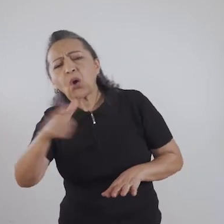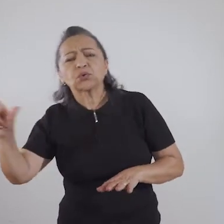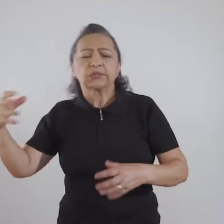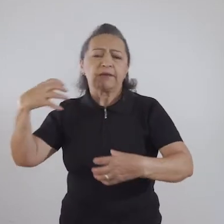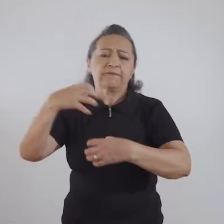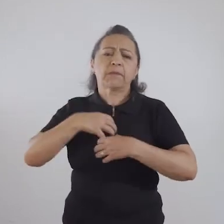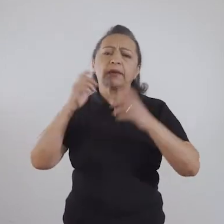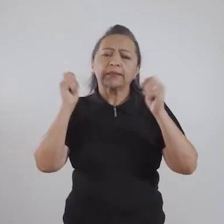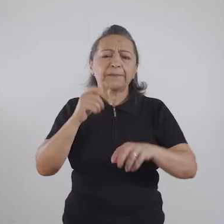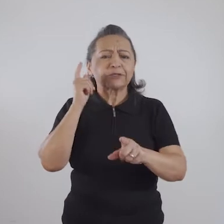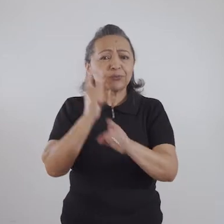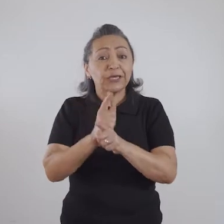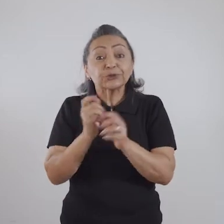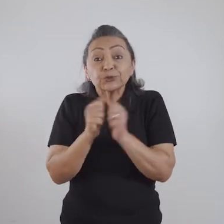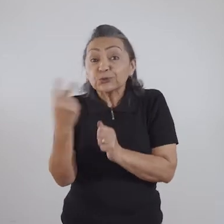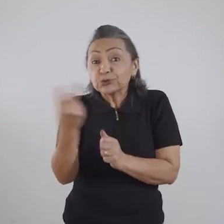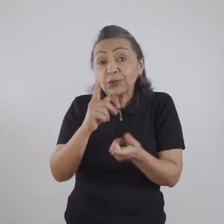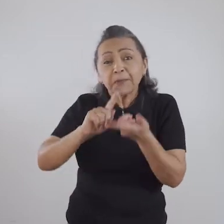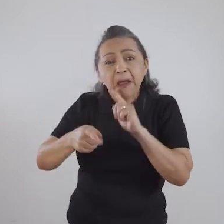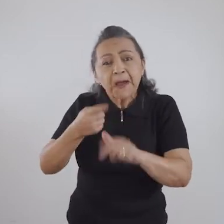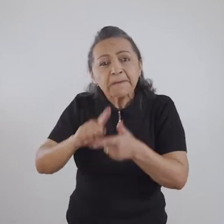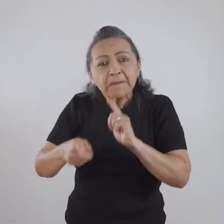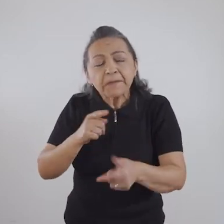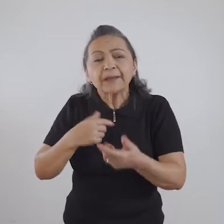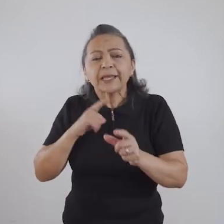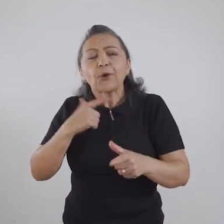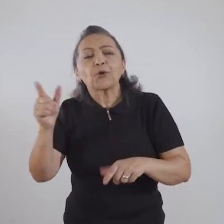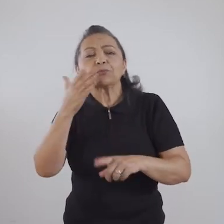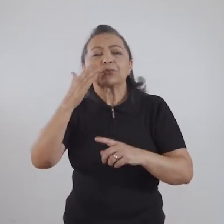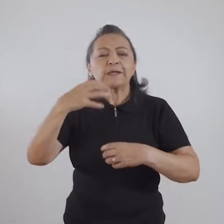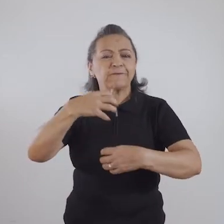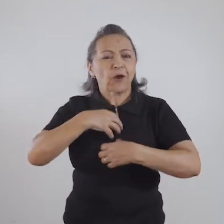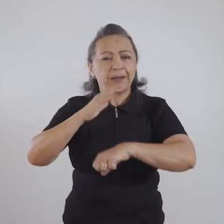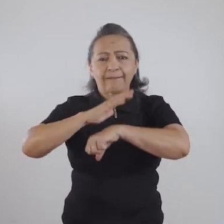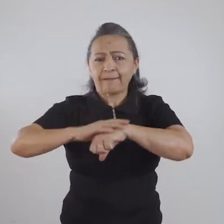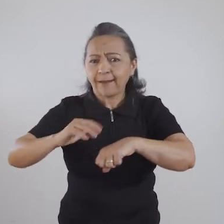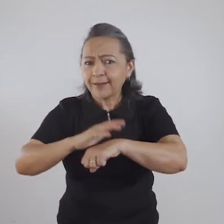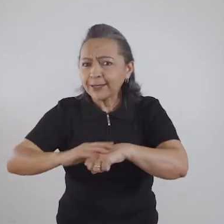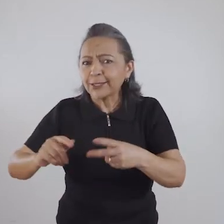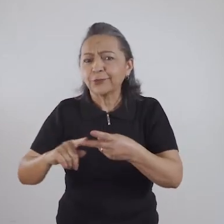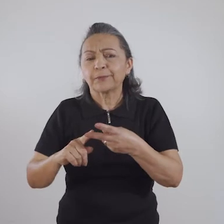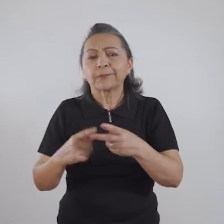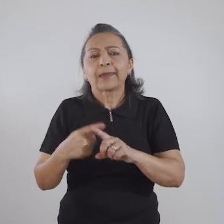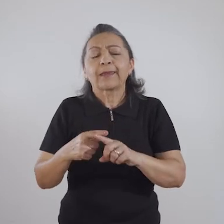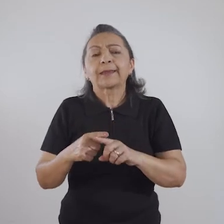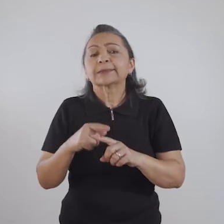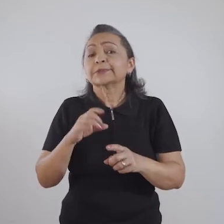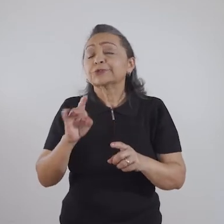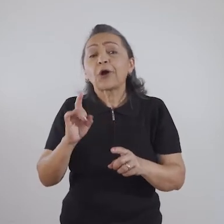mobilidade, mas existem outras formas que podem ser descobertas junto. Existem outras formas de carinho.